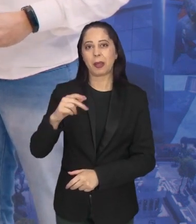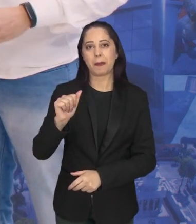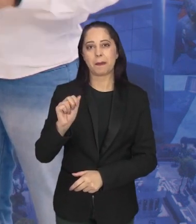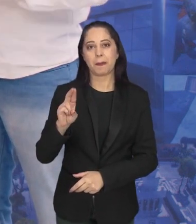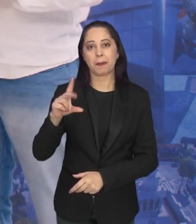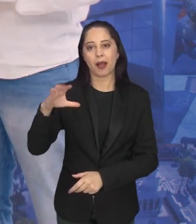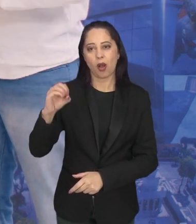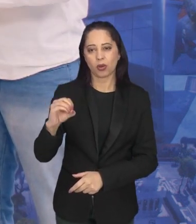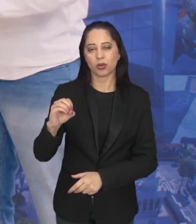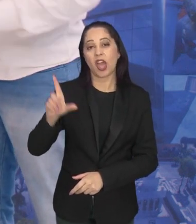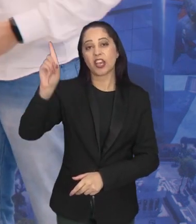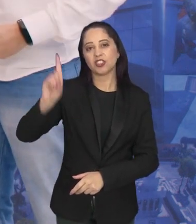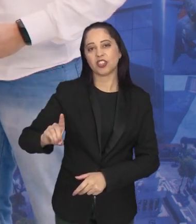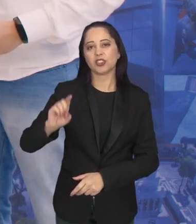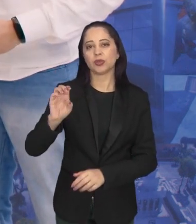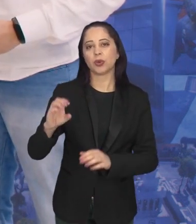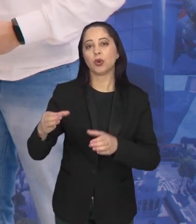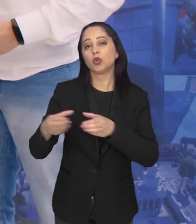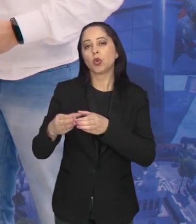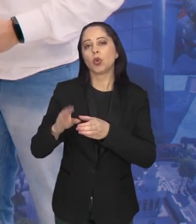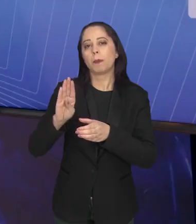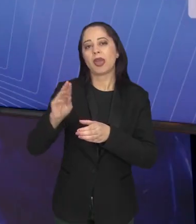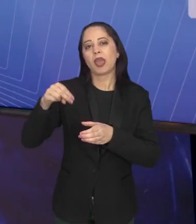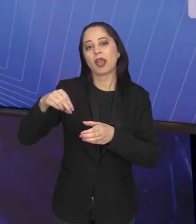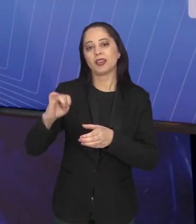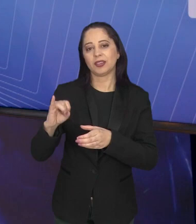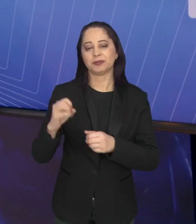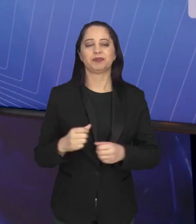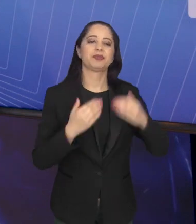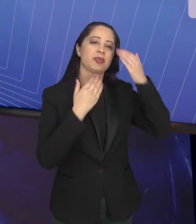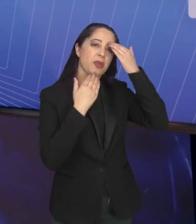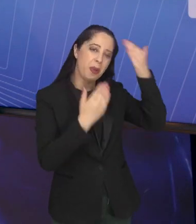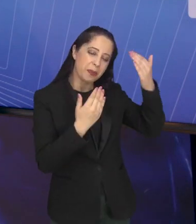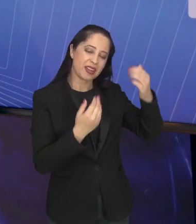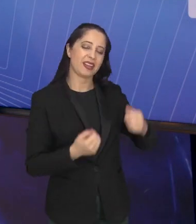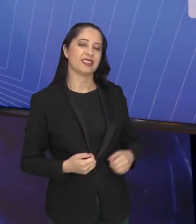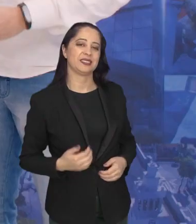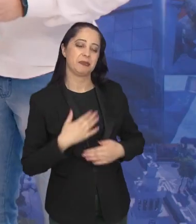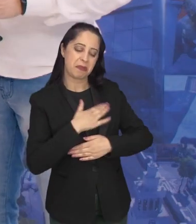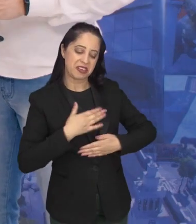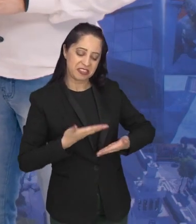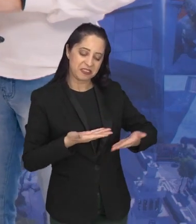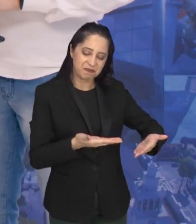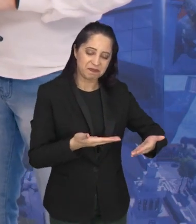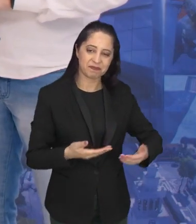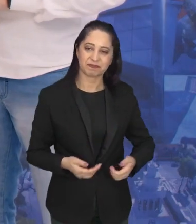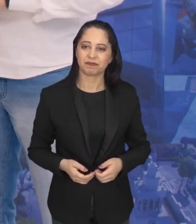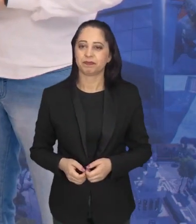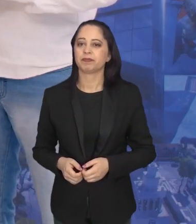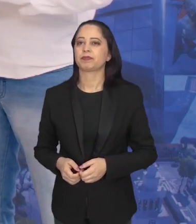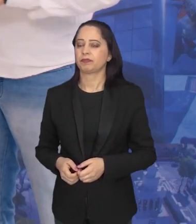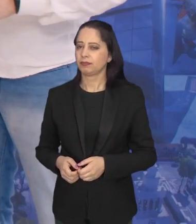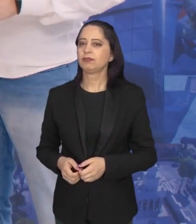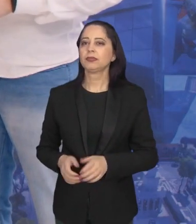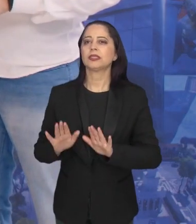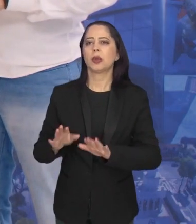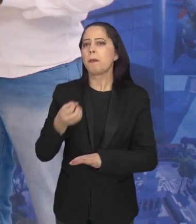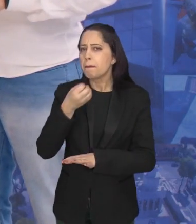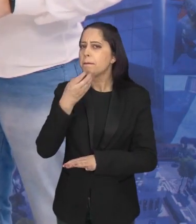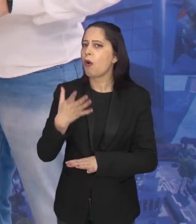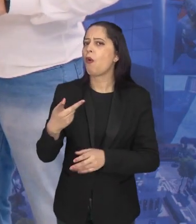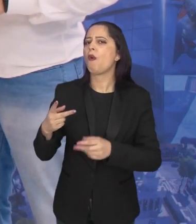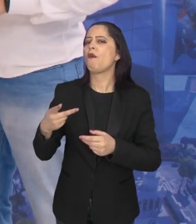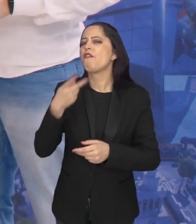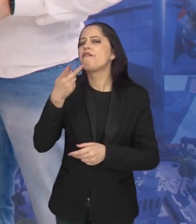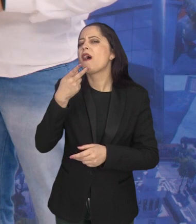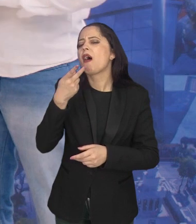executivo do BNI. Seja muito bem-vindo. Muito obrigado, Samuel. É prazer estar aqui com vocês. E Paulo, é bom a gente falar sobre